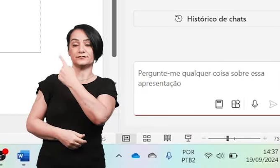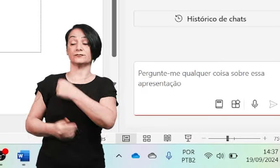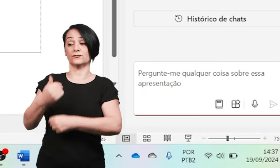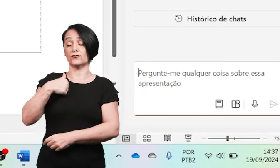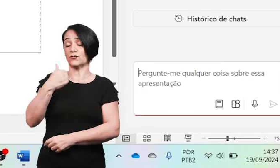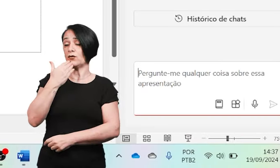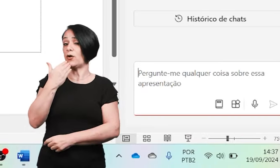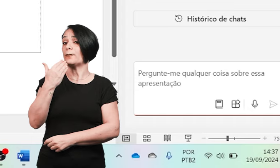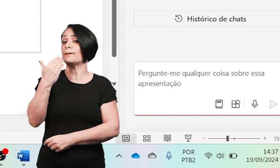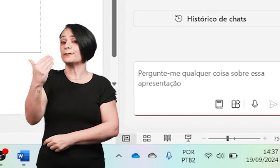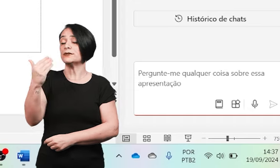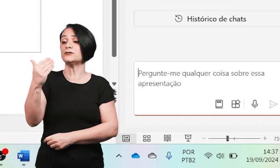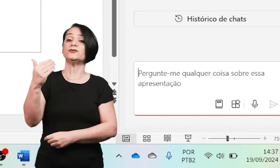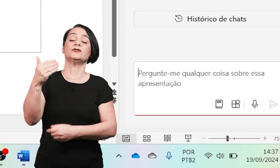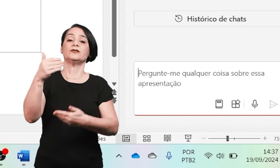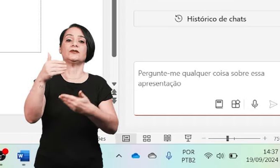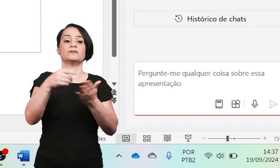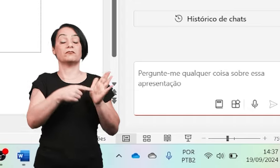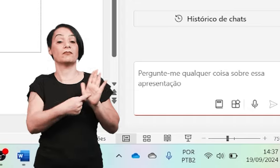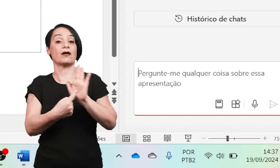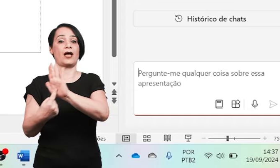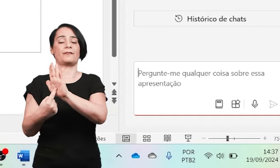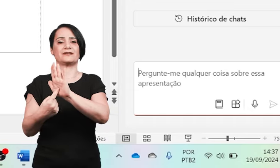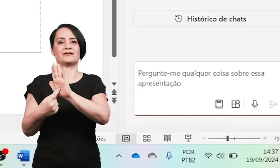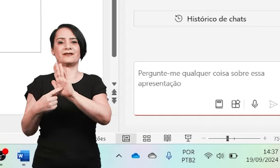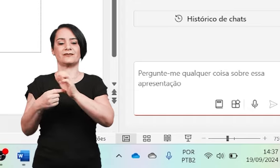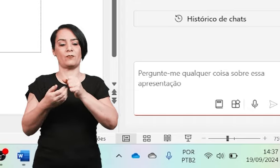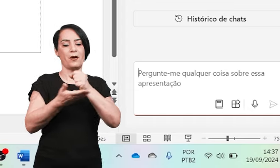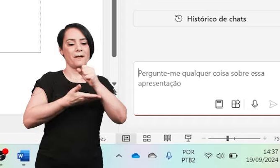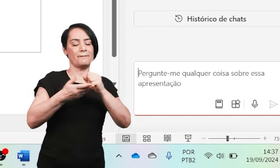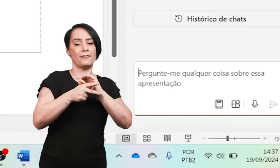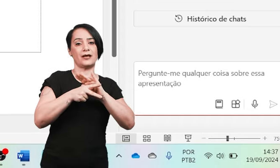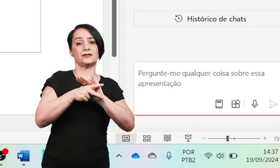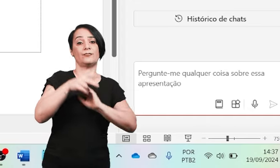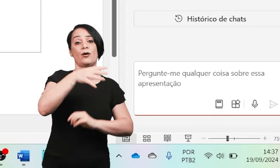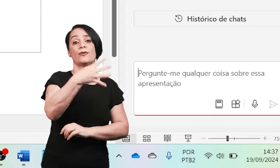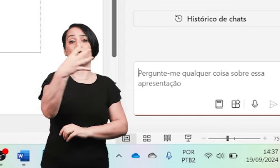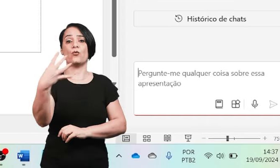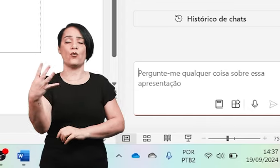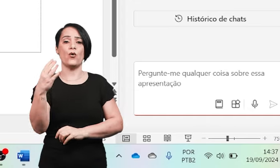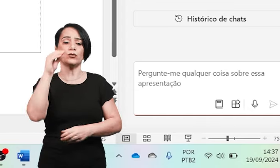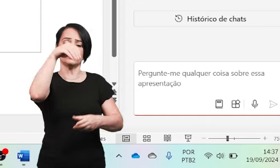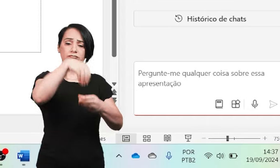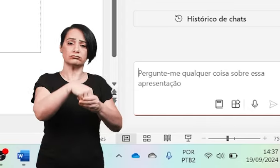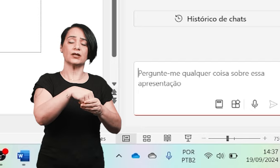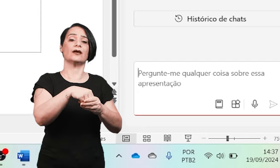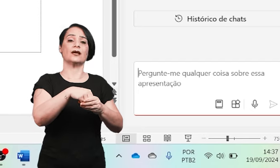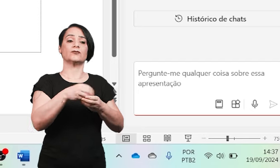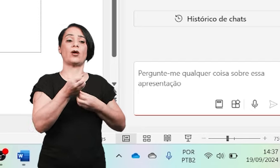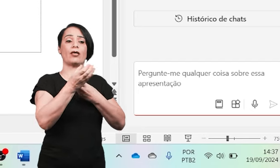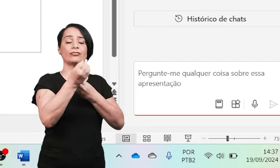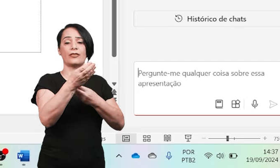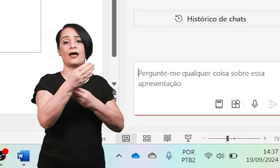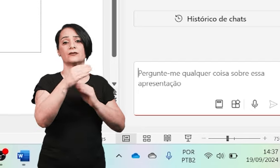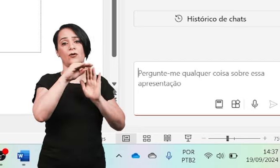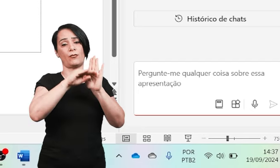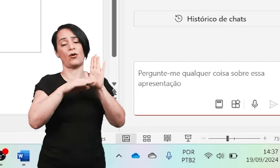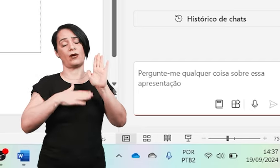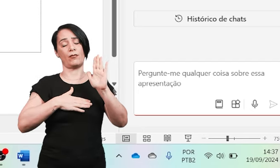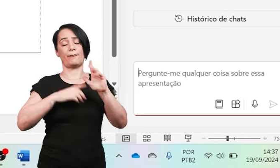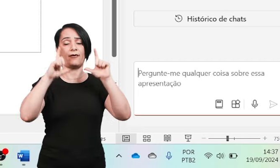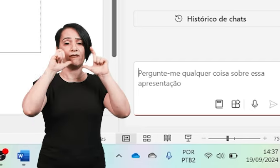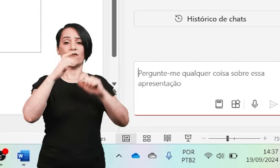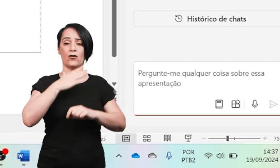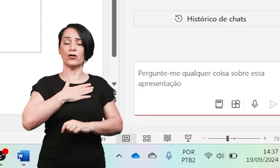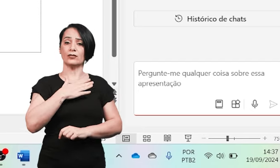Eu vou pedir pra ele fazer uma apresentação baseada em um documento Word, que é um documento que eu tenho lá alguns dados do Outbox. Inclusive,